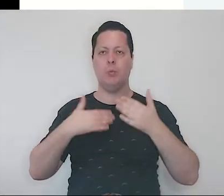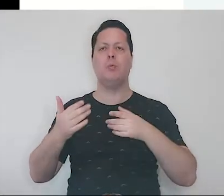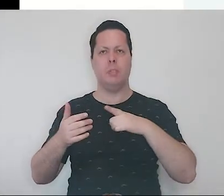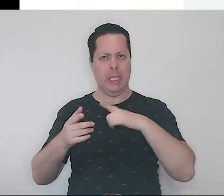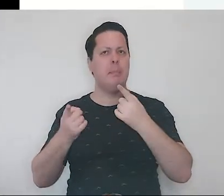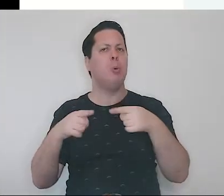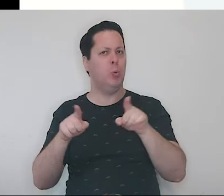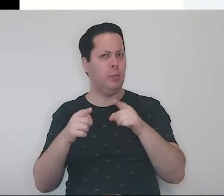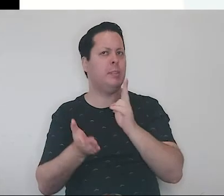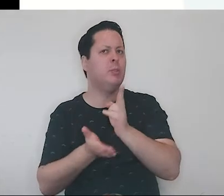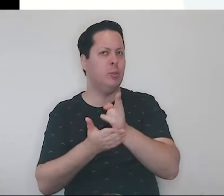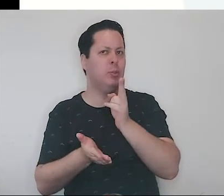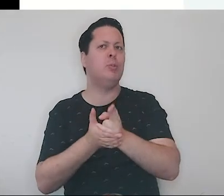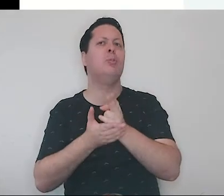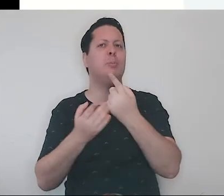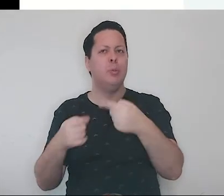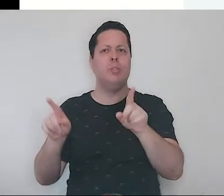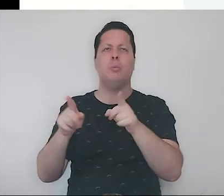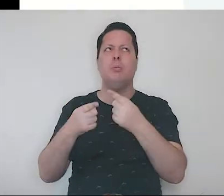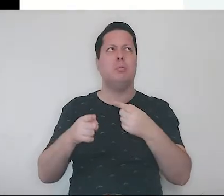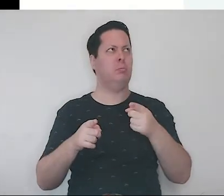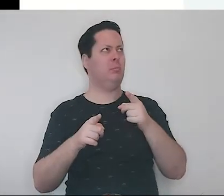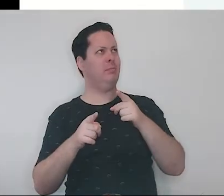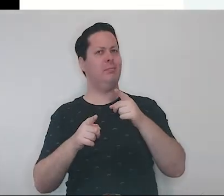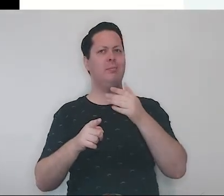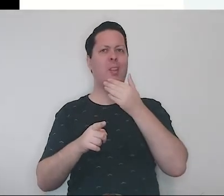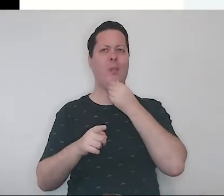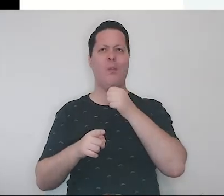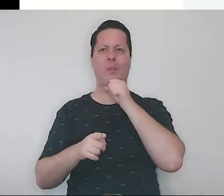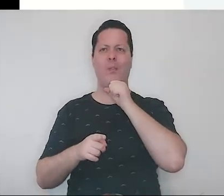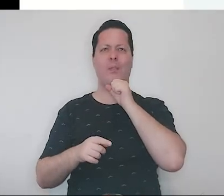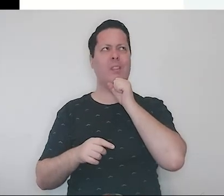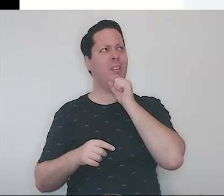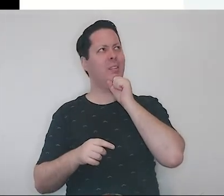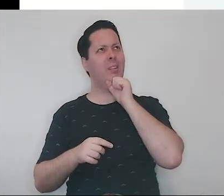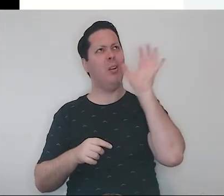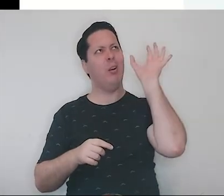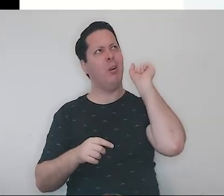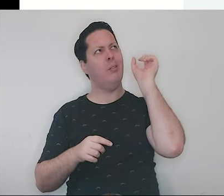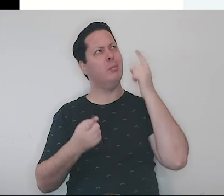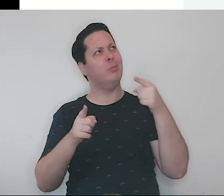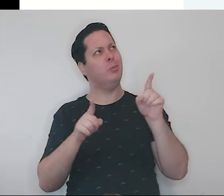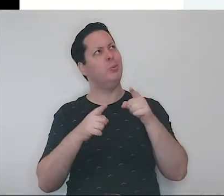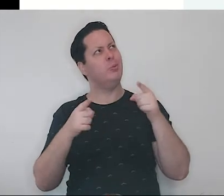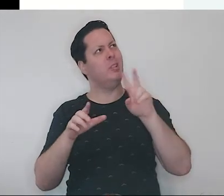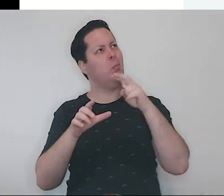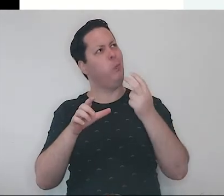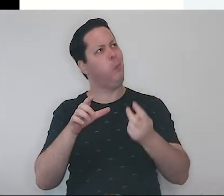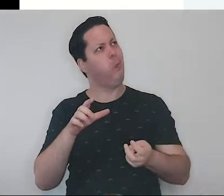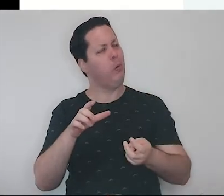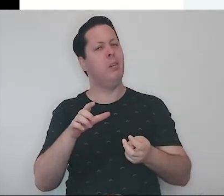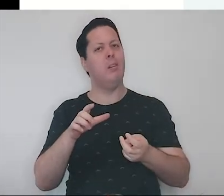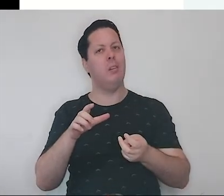música, o musubi cororim su tom tom. Aí o velhinho cororim su tom tom. Ela foi caindo. E quando caiu